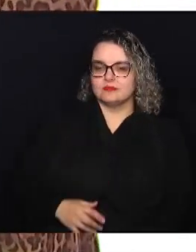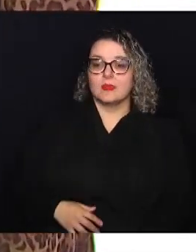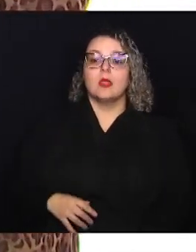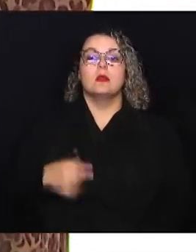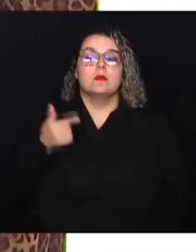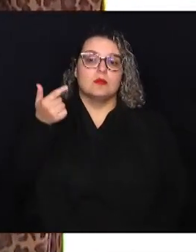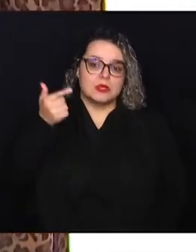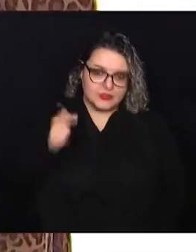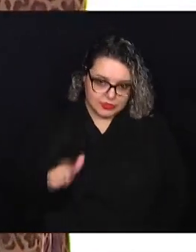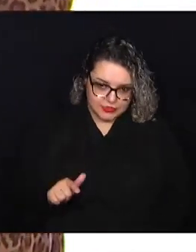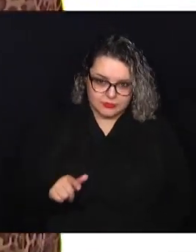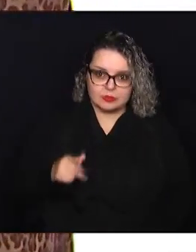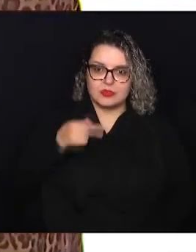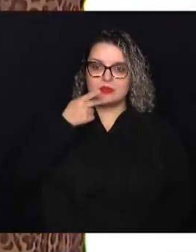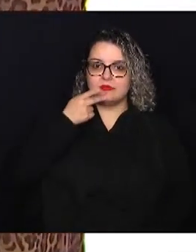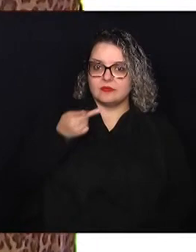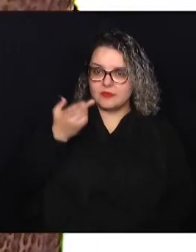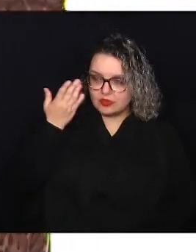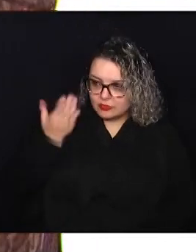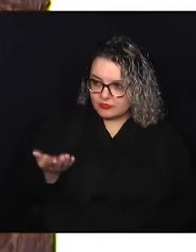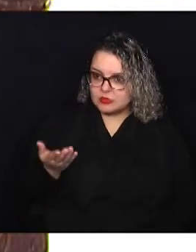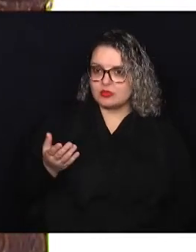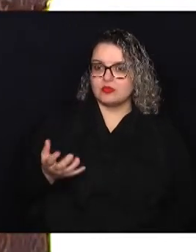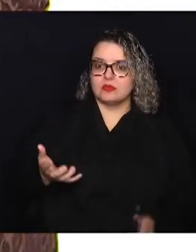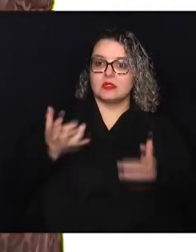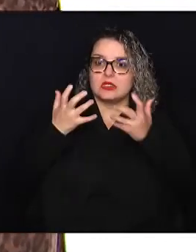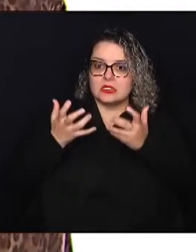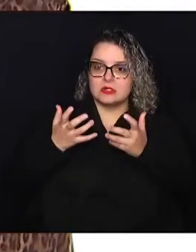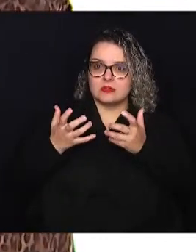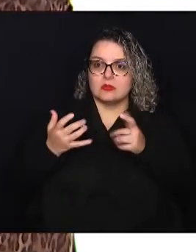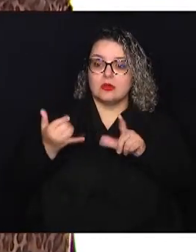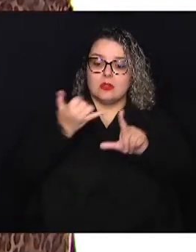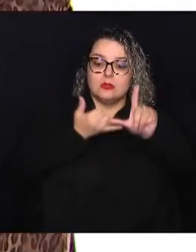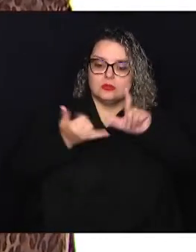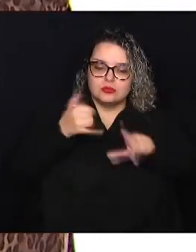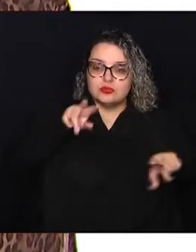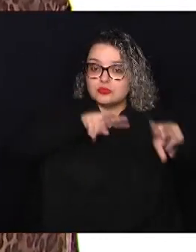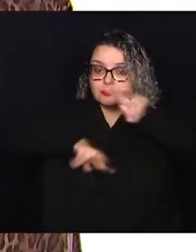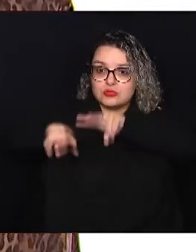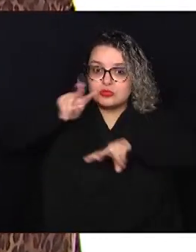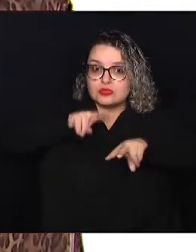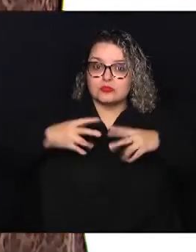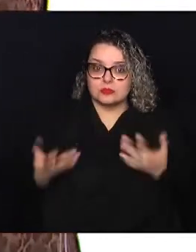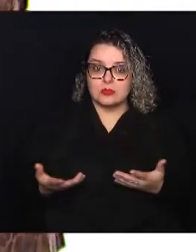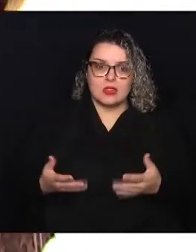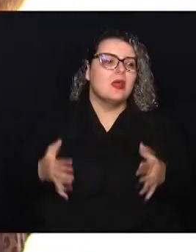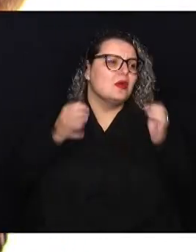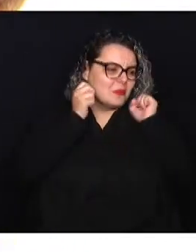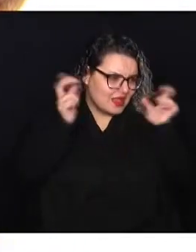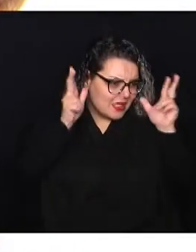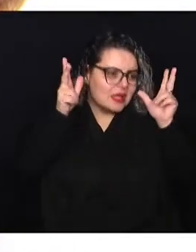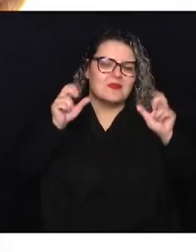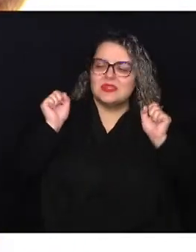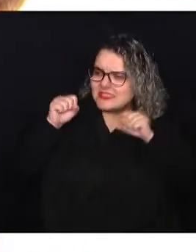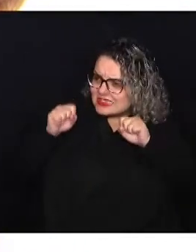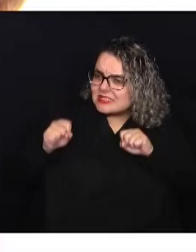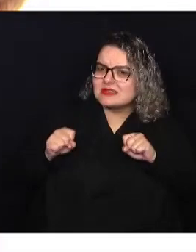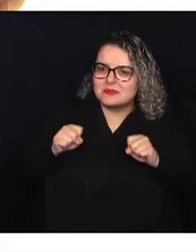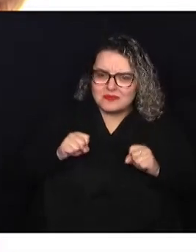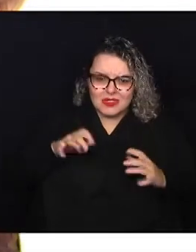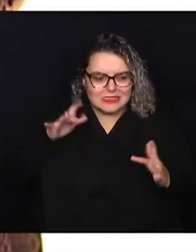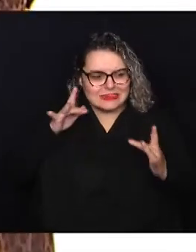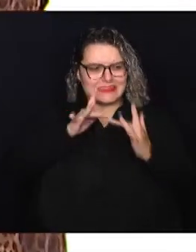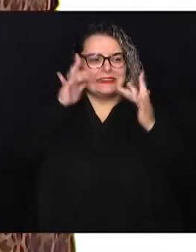mais uma vez, reforço com você. O a gente quis é que fosse algo lúdico e visual. É para chamar atenção mesmo, para impactar.